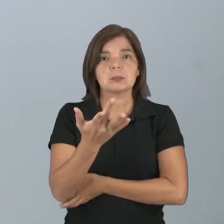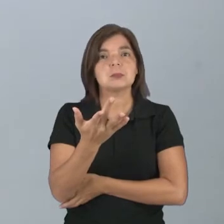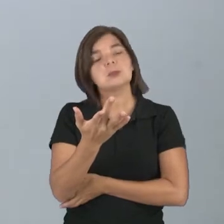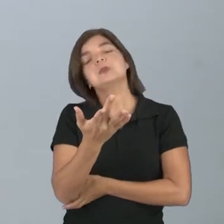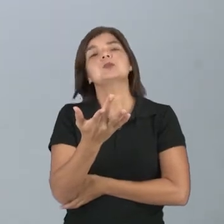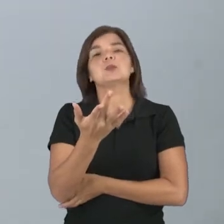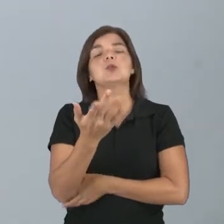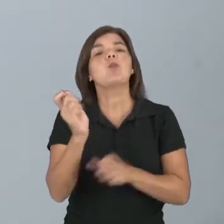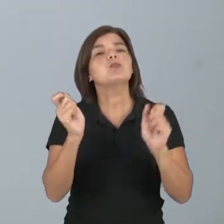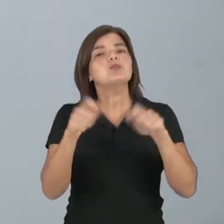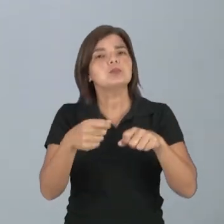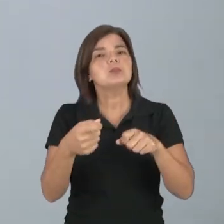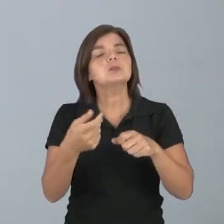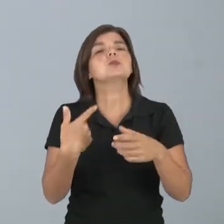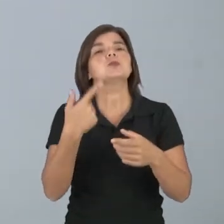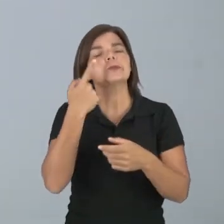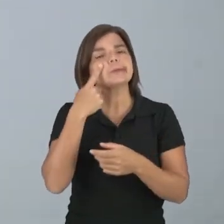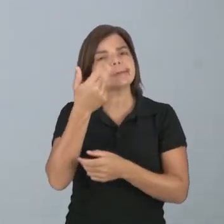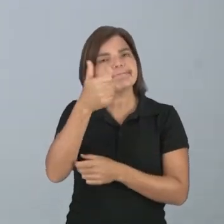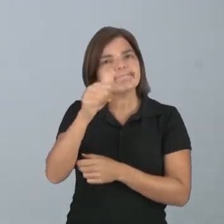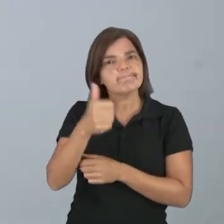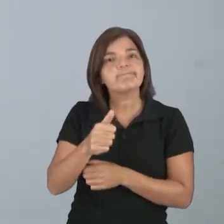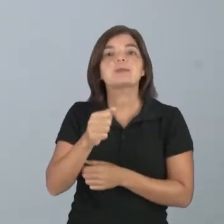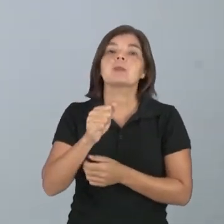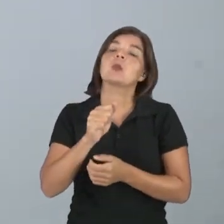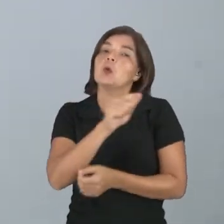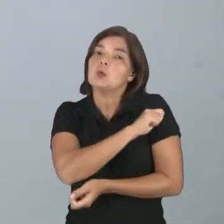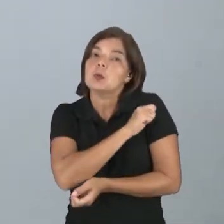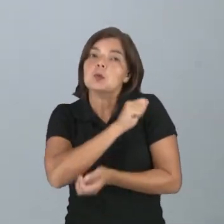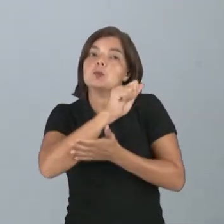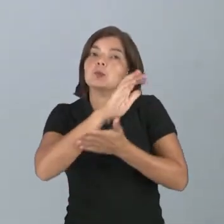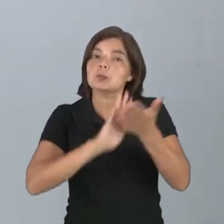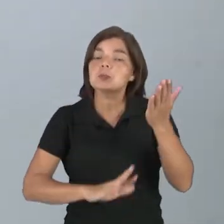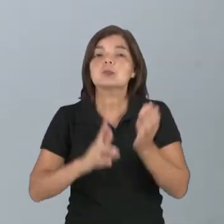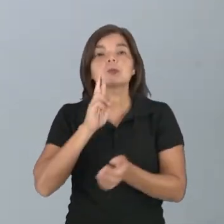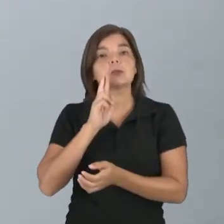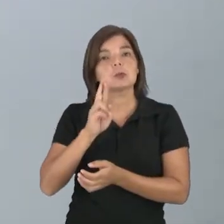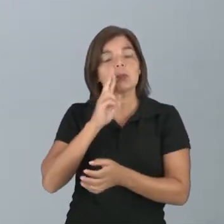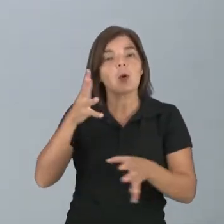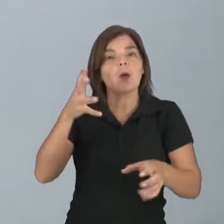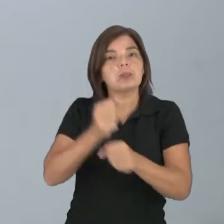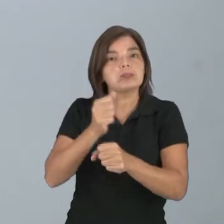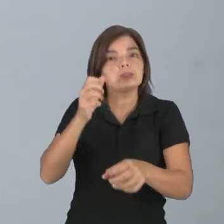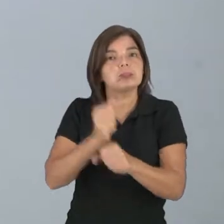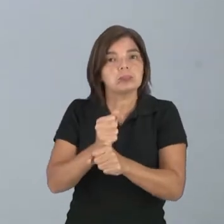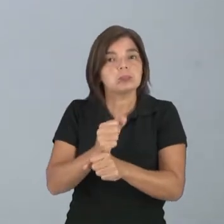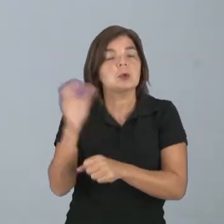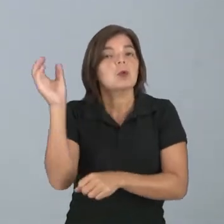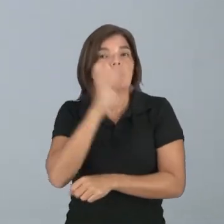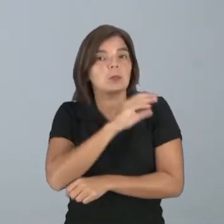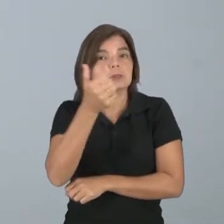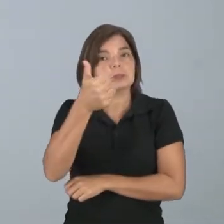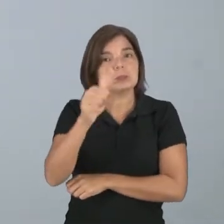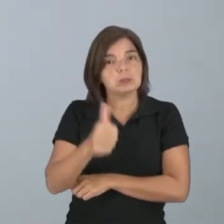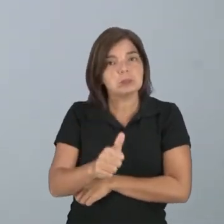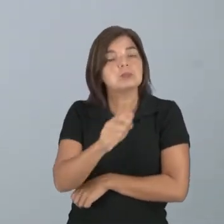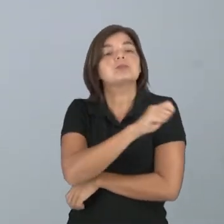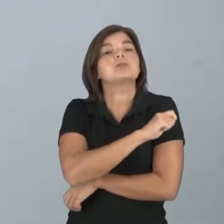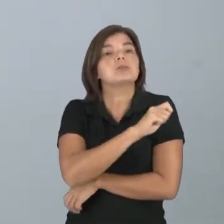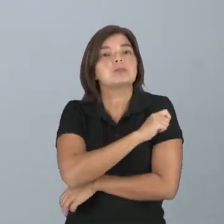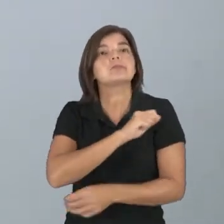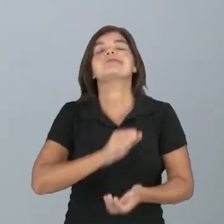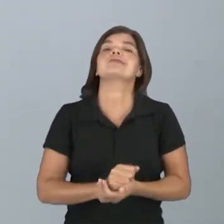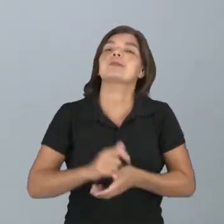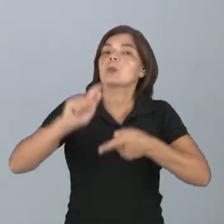poder monitorar os alunos que fizeram, a pontuação que é feita automaticamente, a avaliação dos alunos,